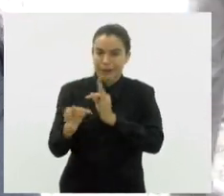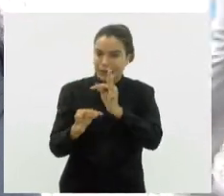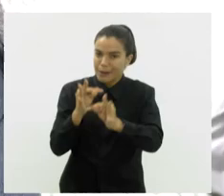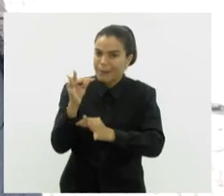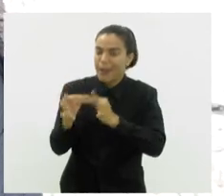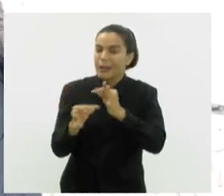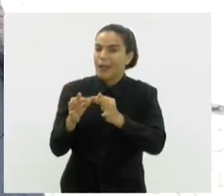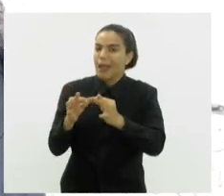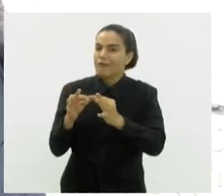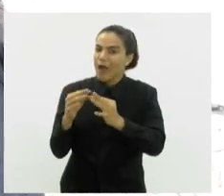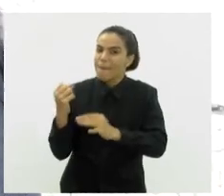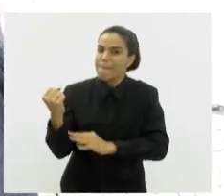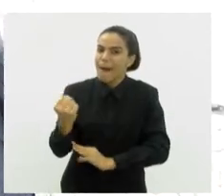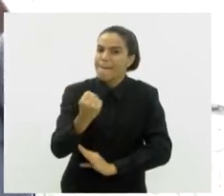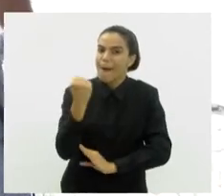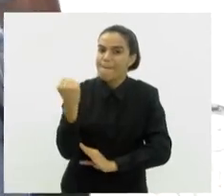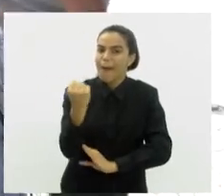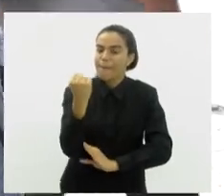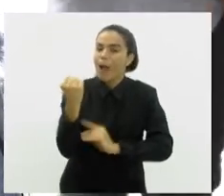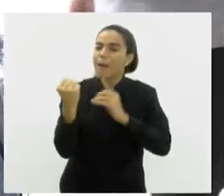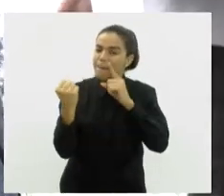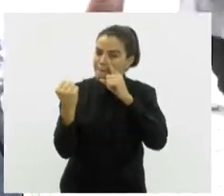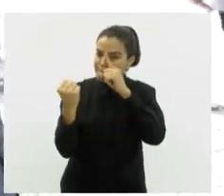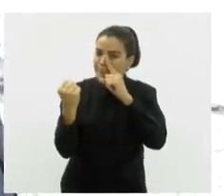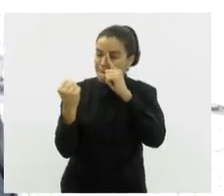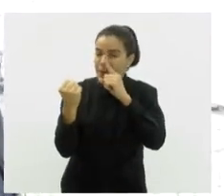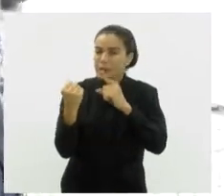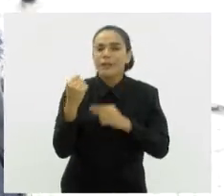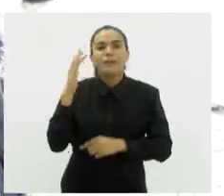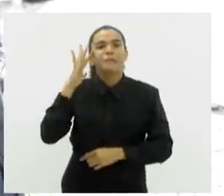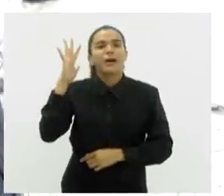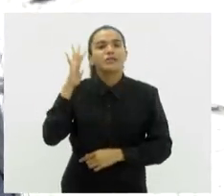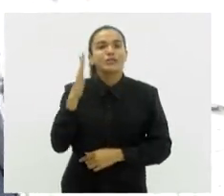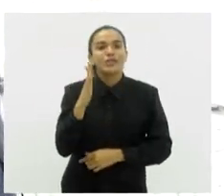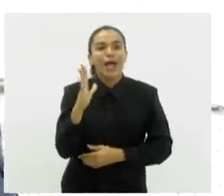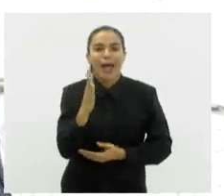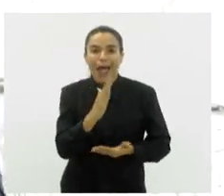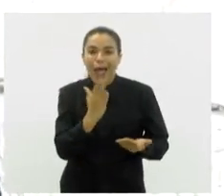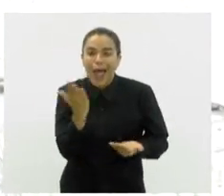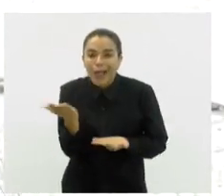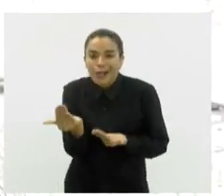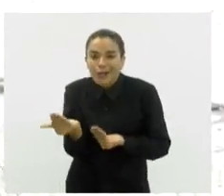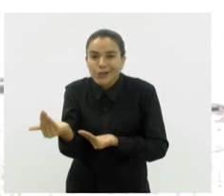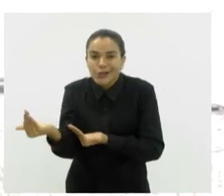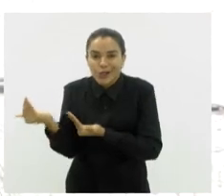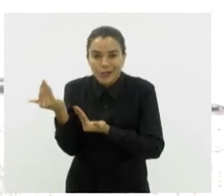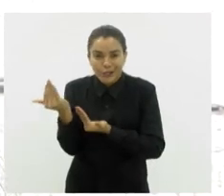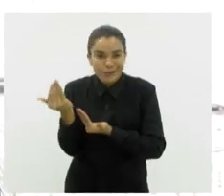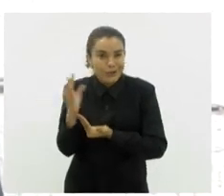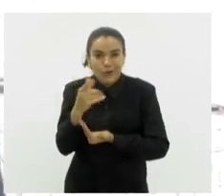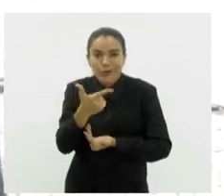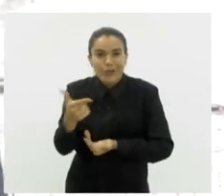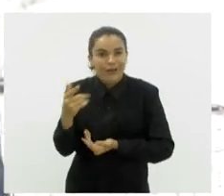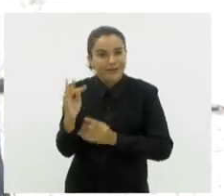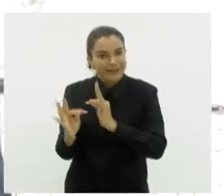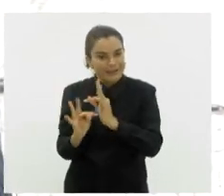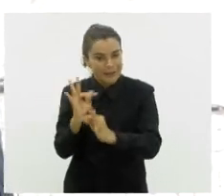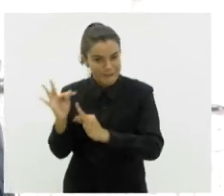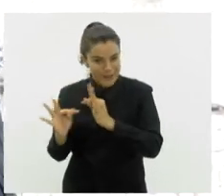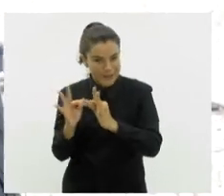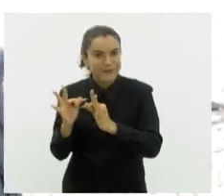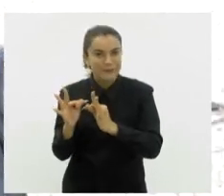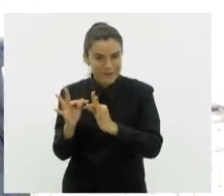torna muito mais grave e perigoso. Porque imagina um adolescente, um adulto que não foi tratado nessa infância. Nessa primeira